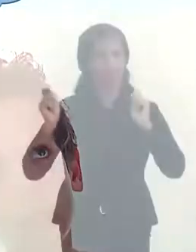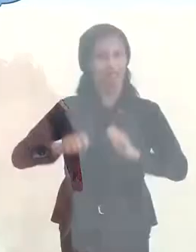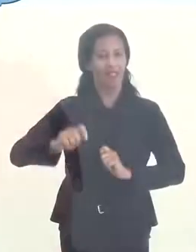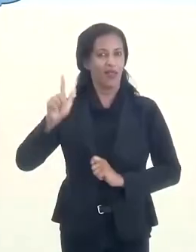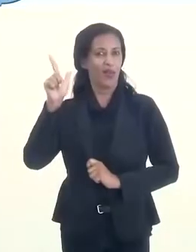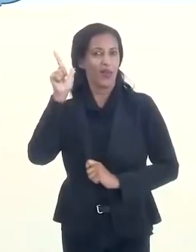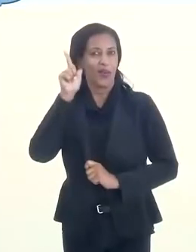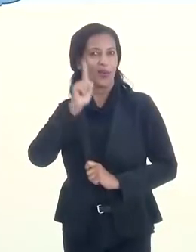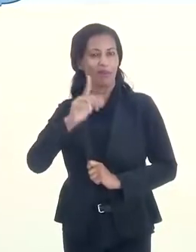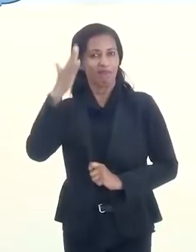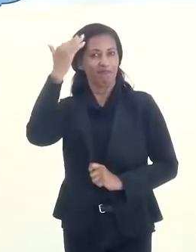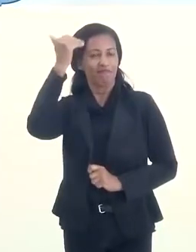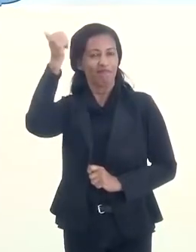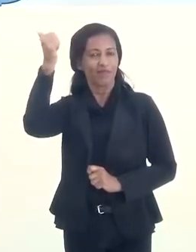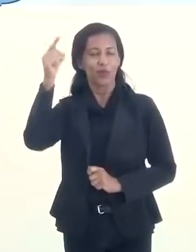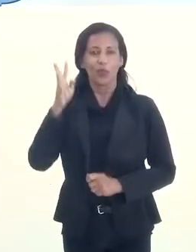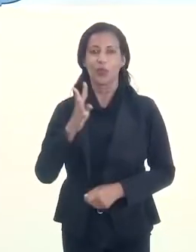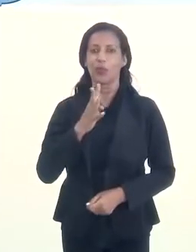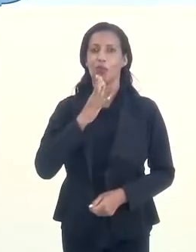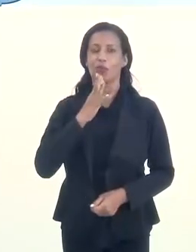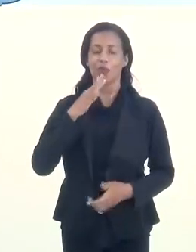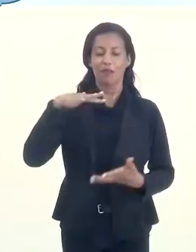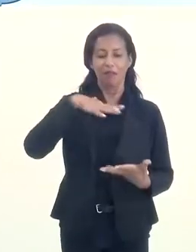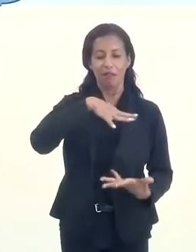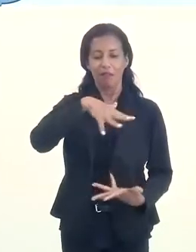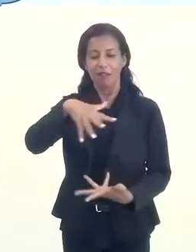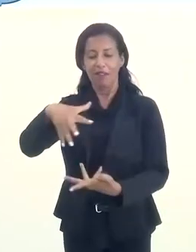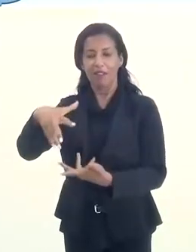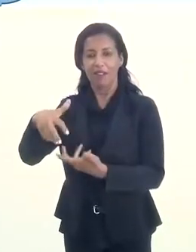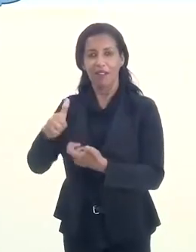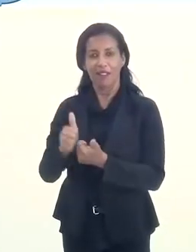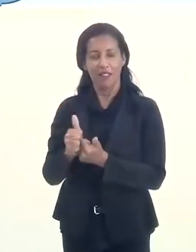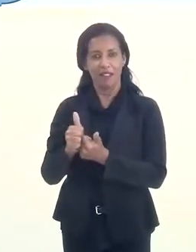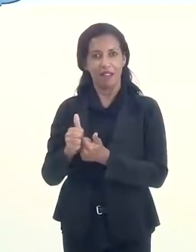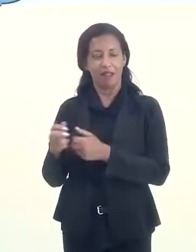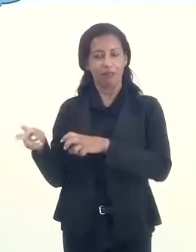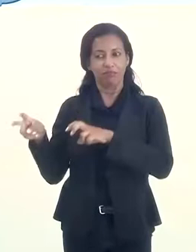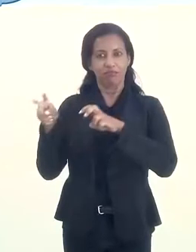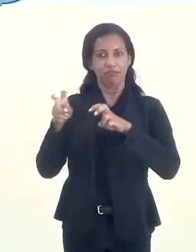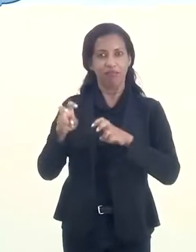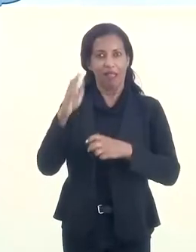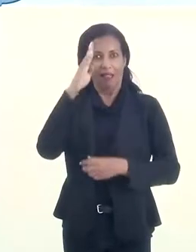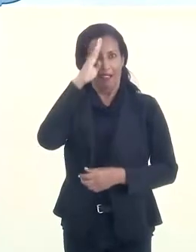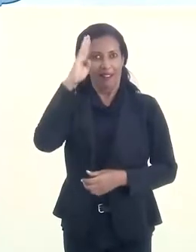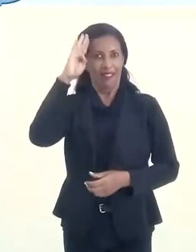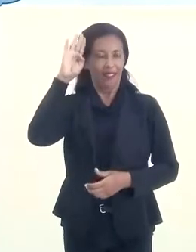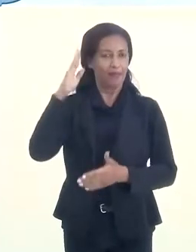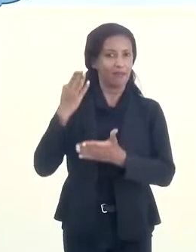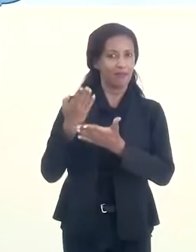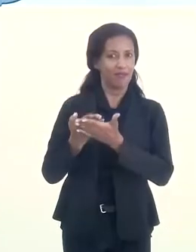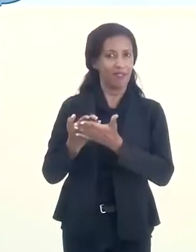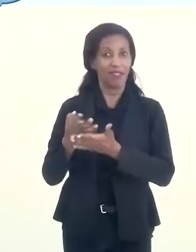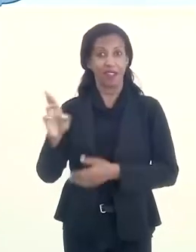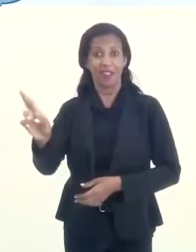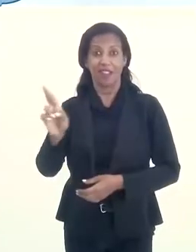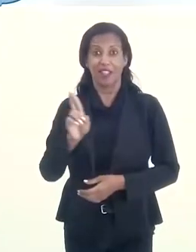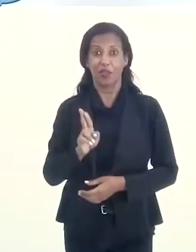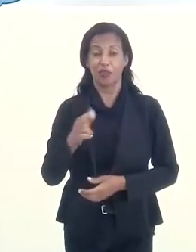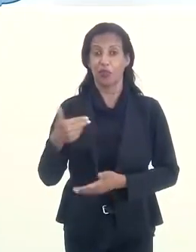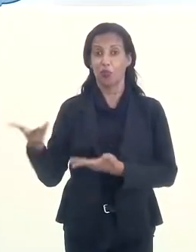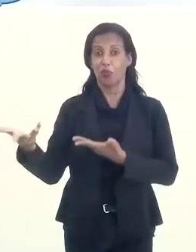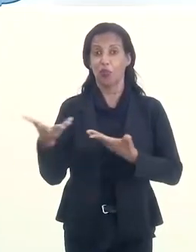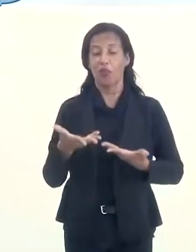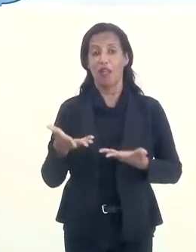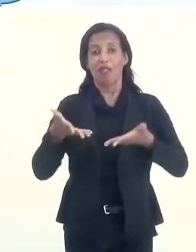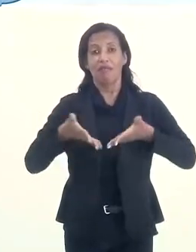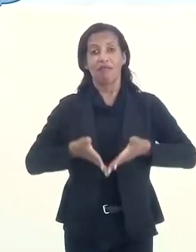É possível alcançar o sucesso e conhecer o mundo seguindo a carreira acadêmica? Quem responde é o meu convidado de